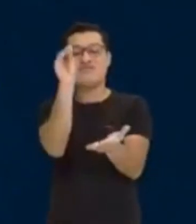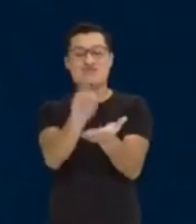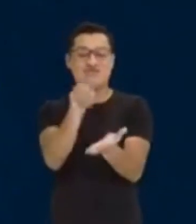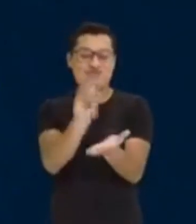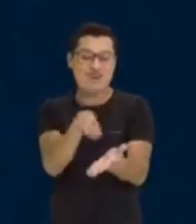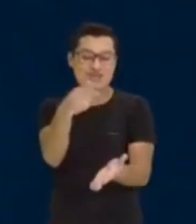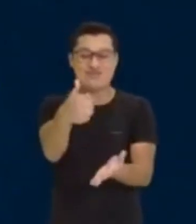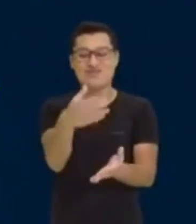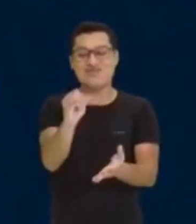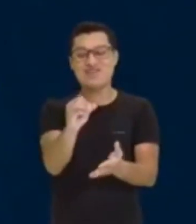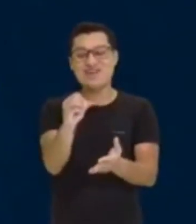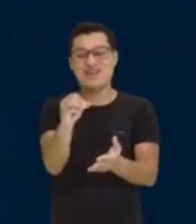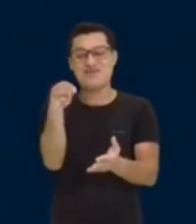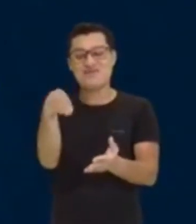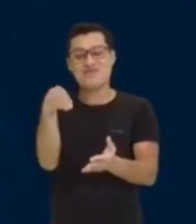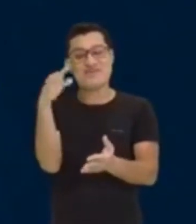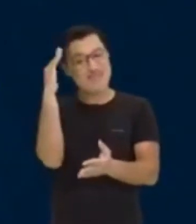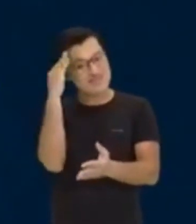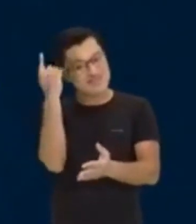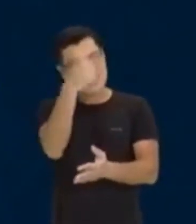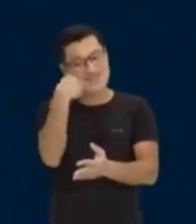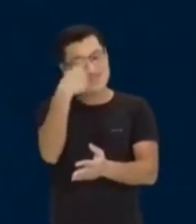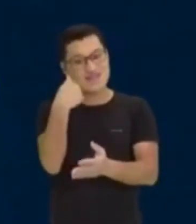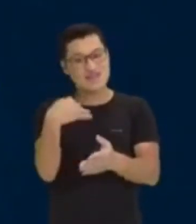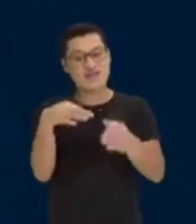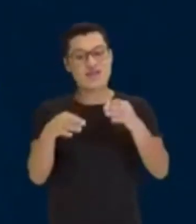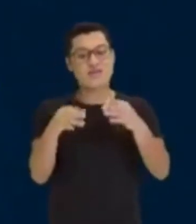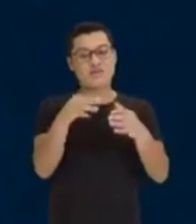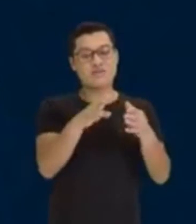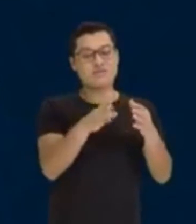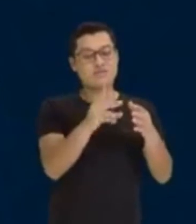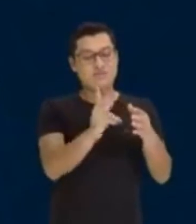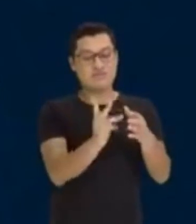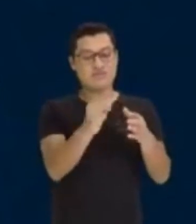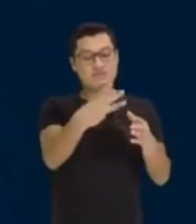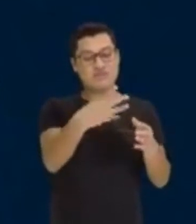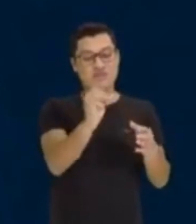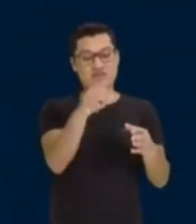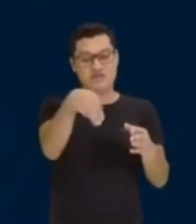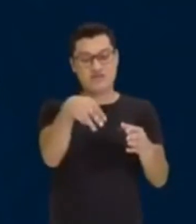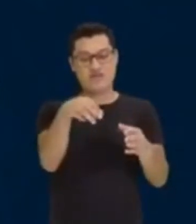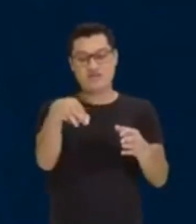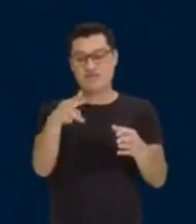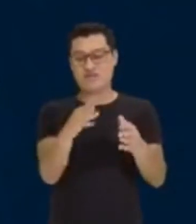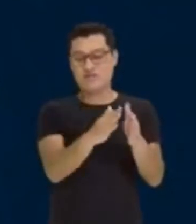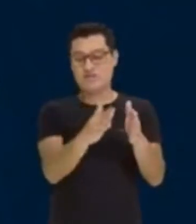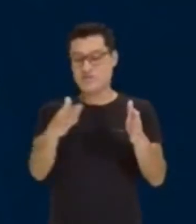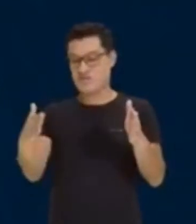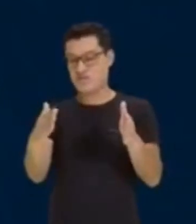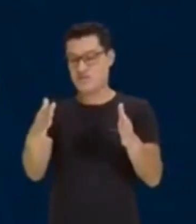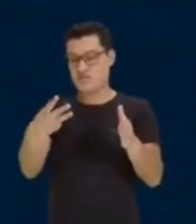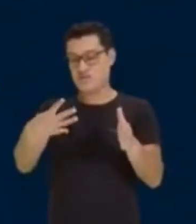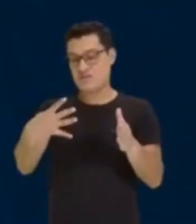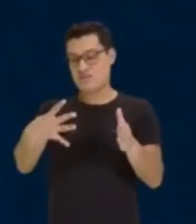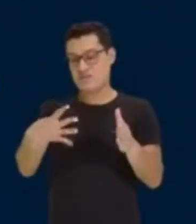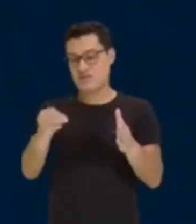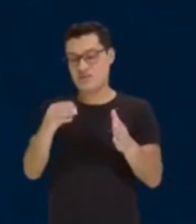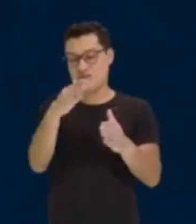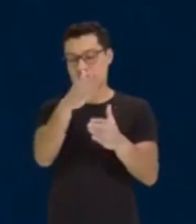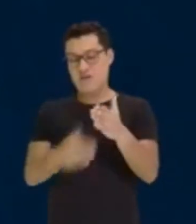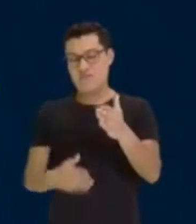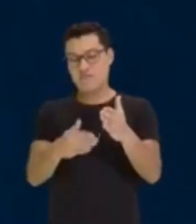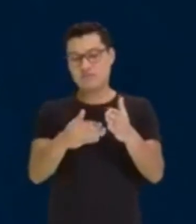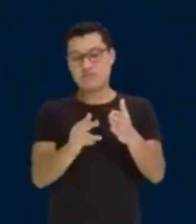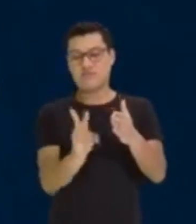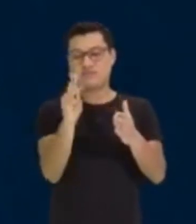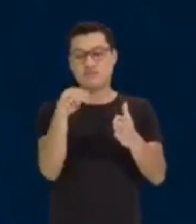minutos. Tu estás entendendo? Ele tinha que percorrer 3 km em 40 minutos. Percorreu a metade dos quilômetros